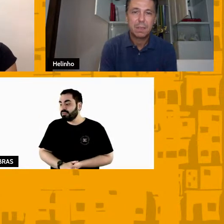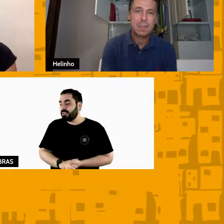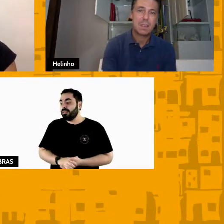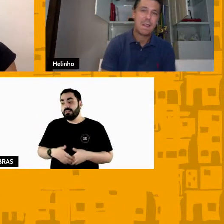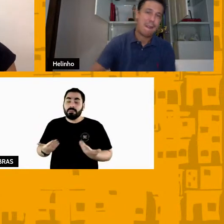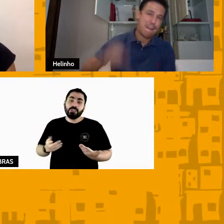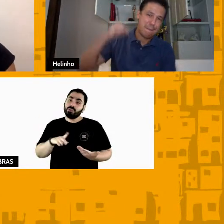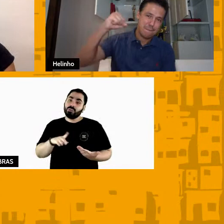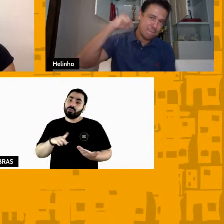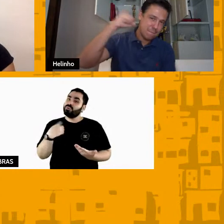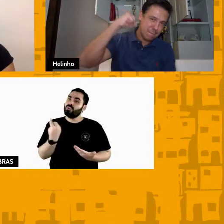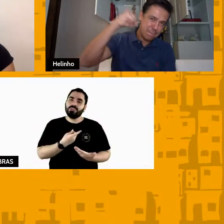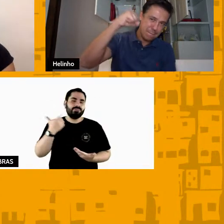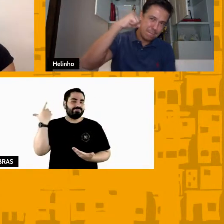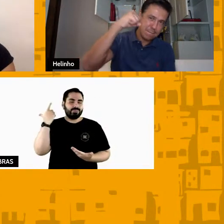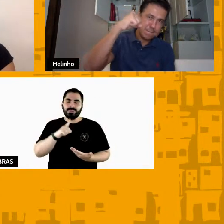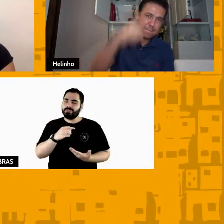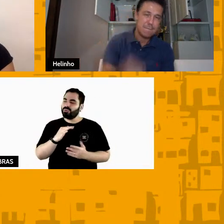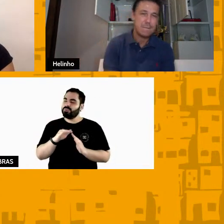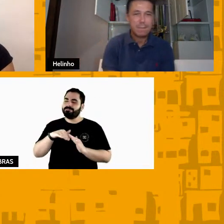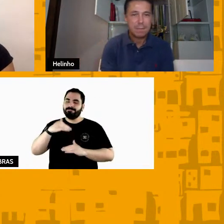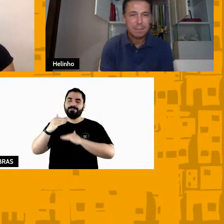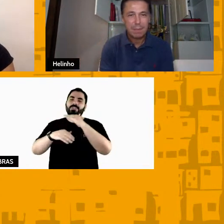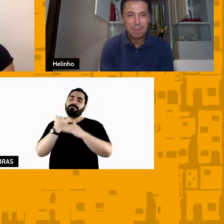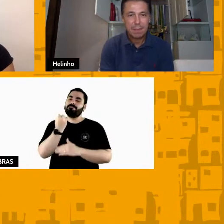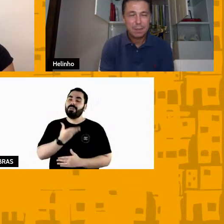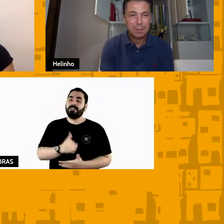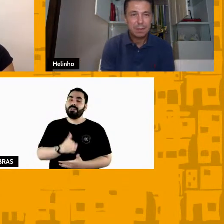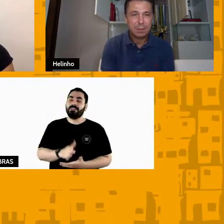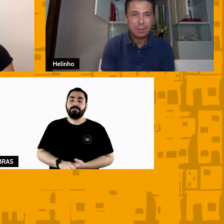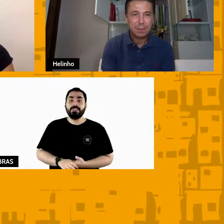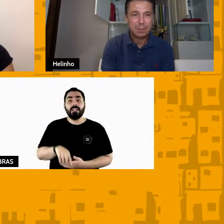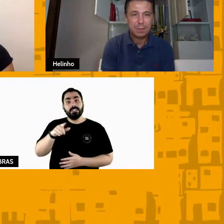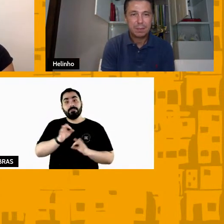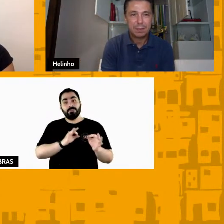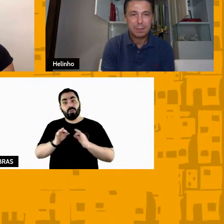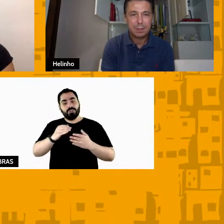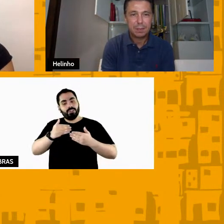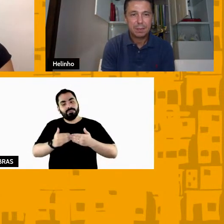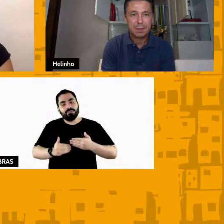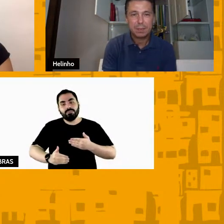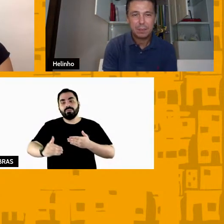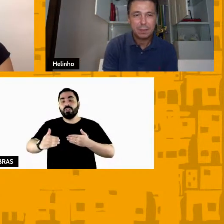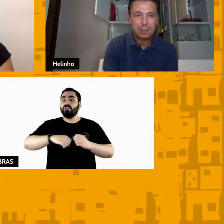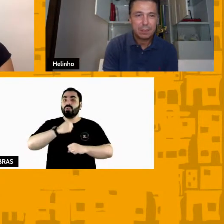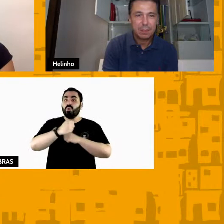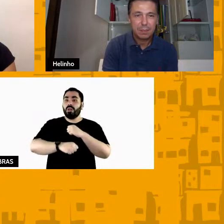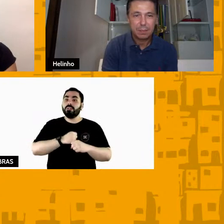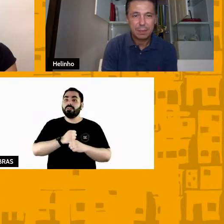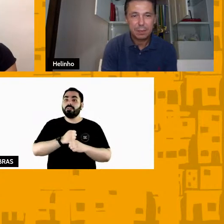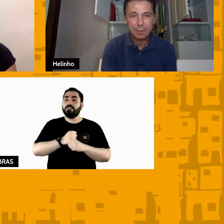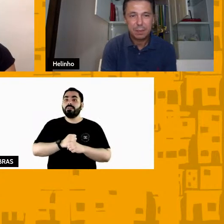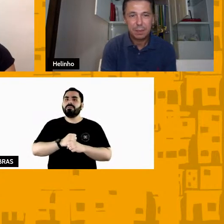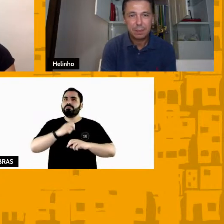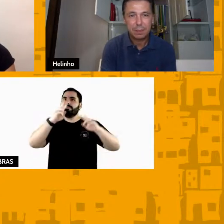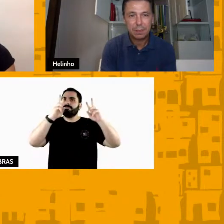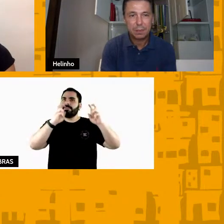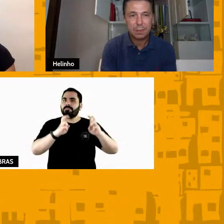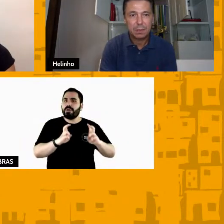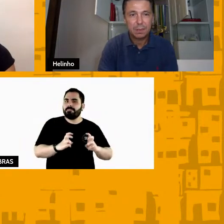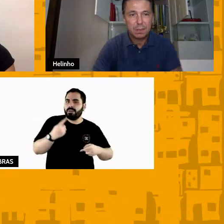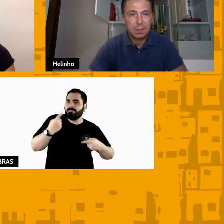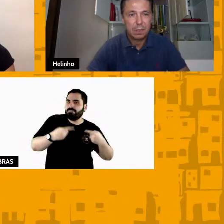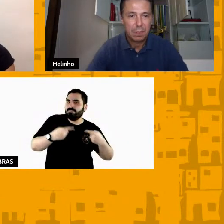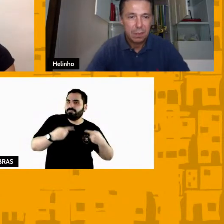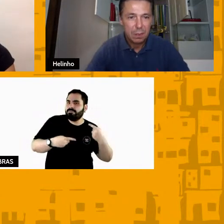esse projeto pretende discutir ao longo do ano vários temas várias questões